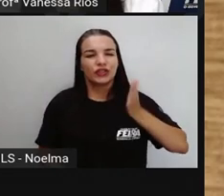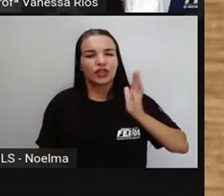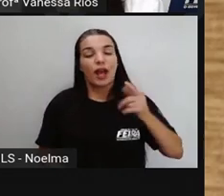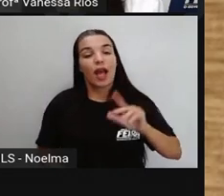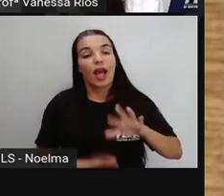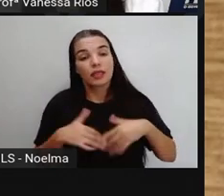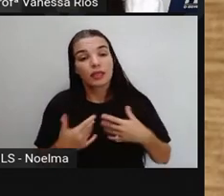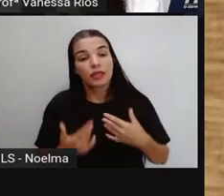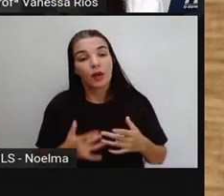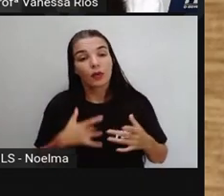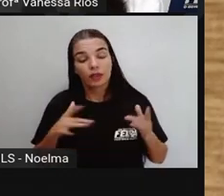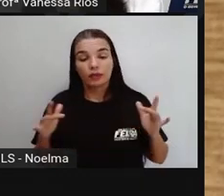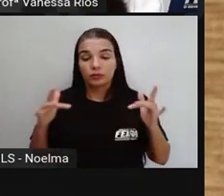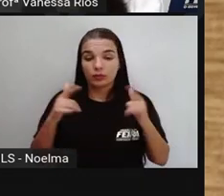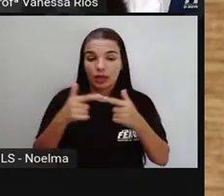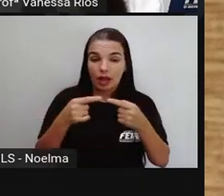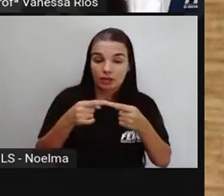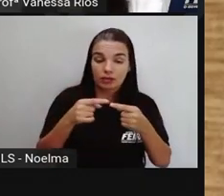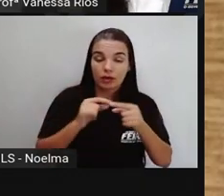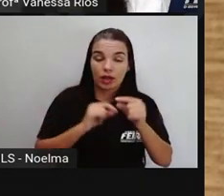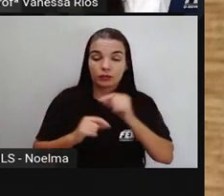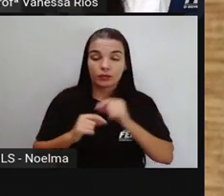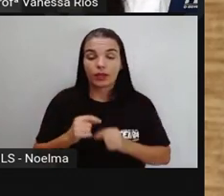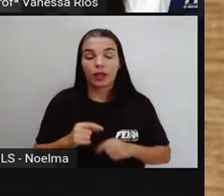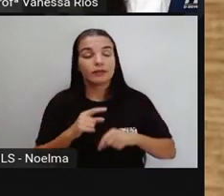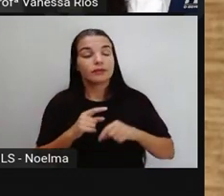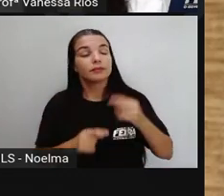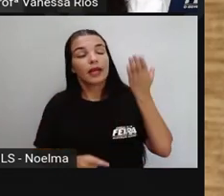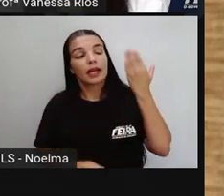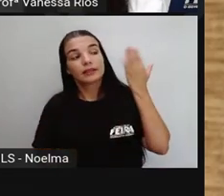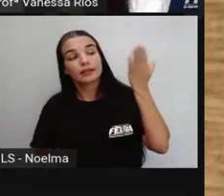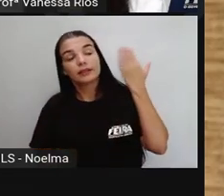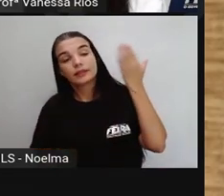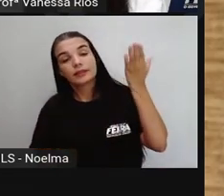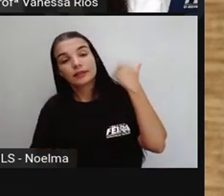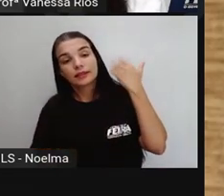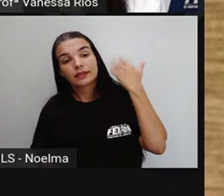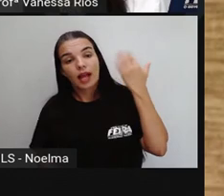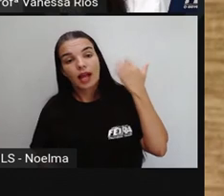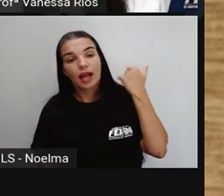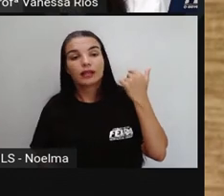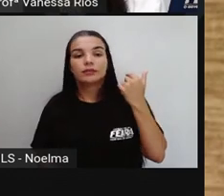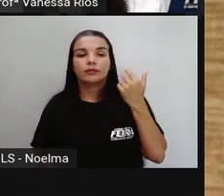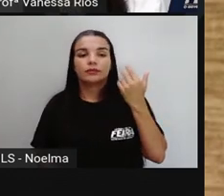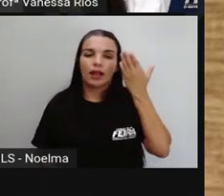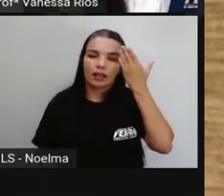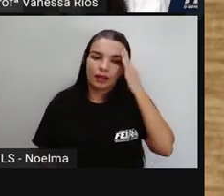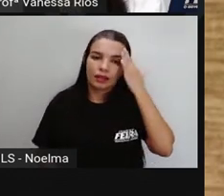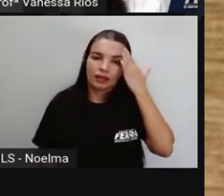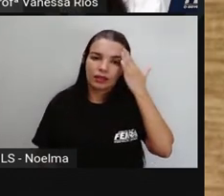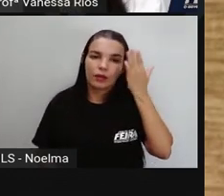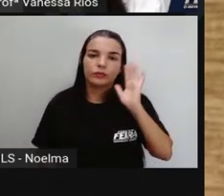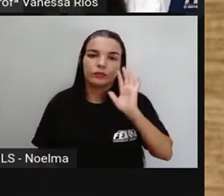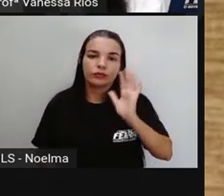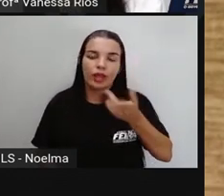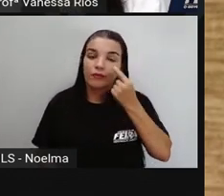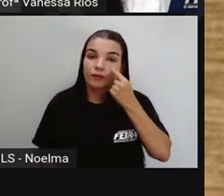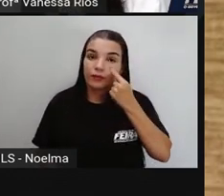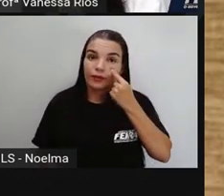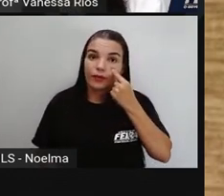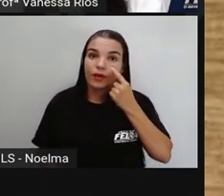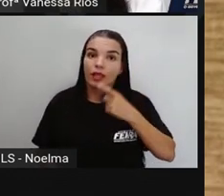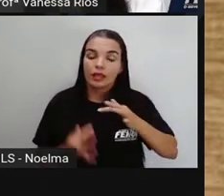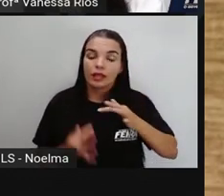relacionadas ao tempo. Quando a gente percebe o contexto todo da frase, nós percebemos ações, não é?